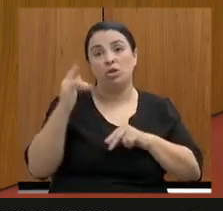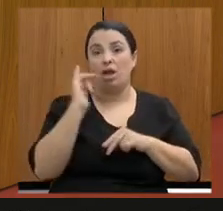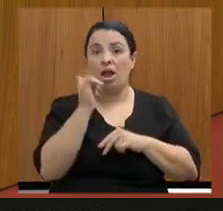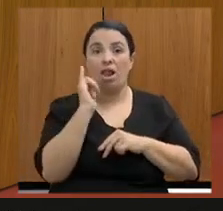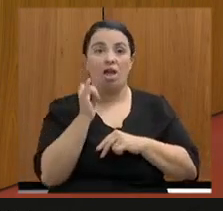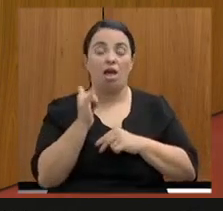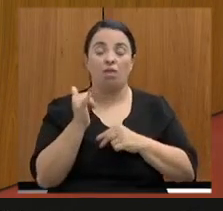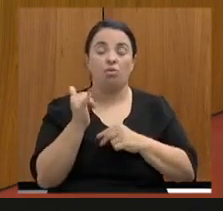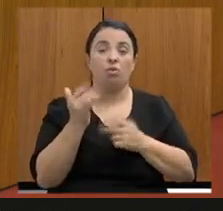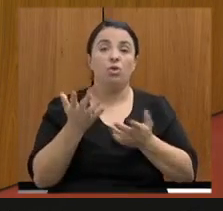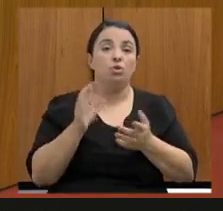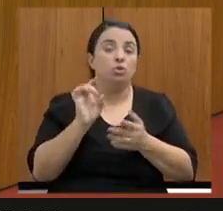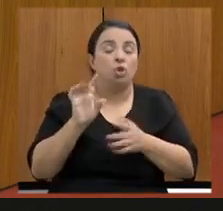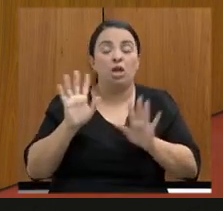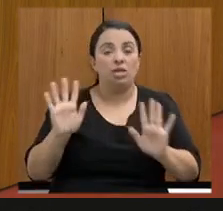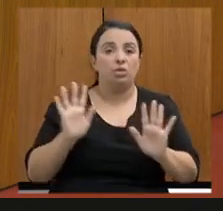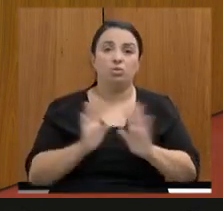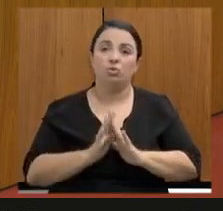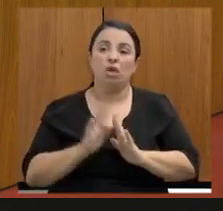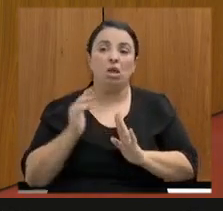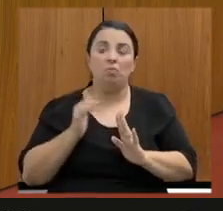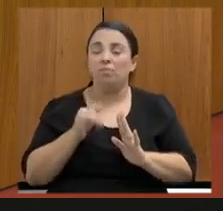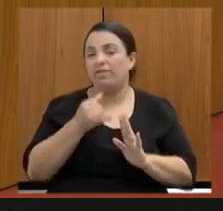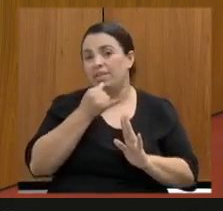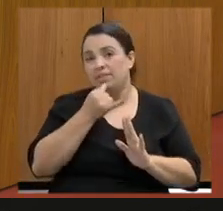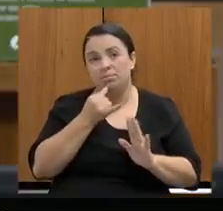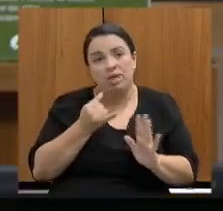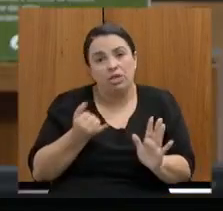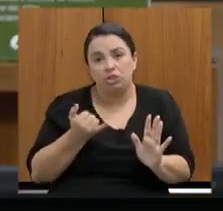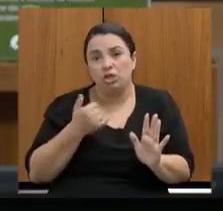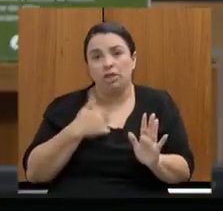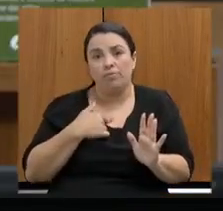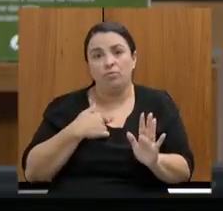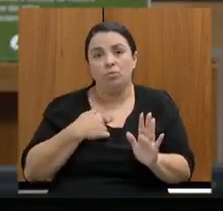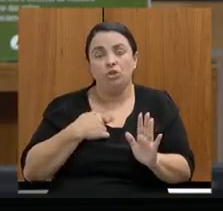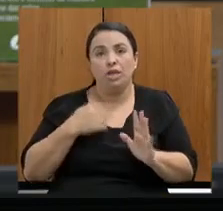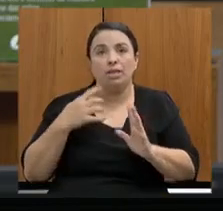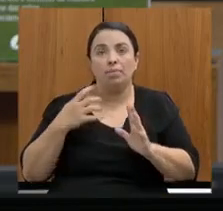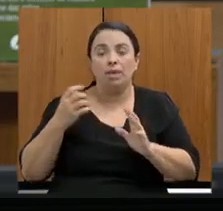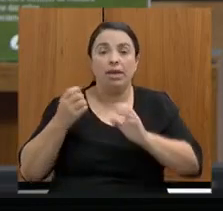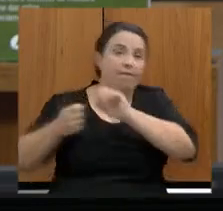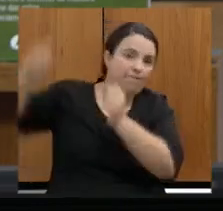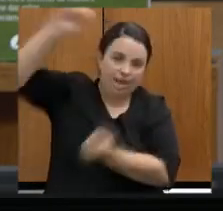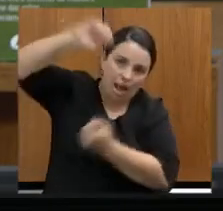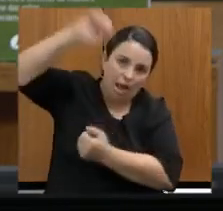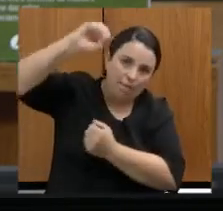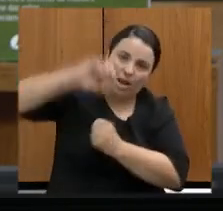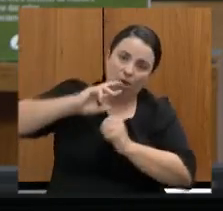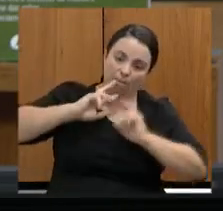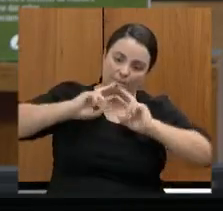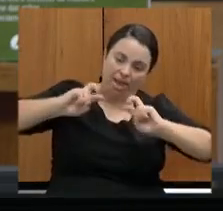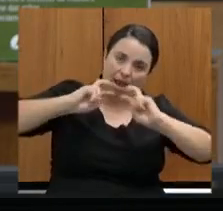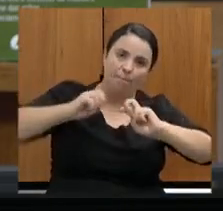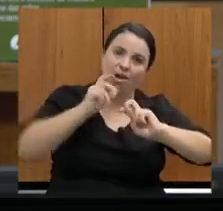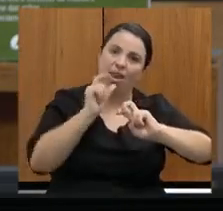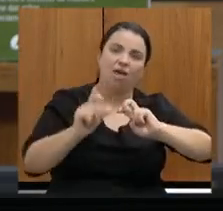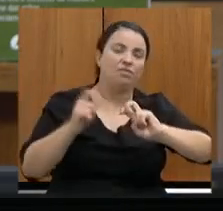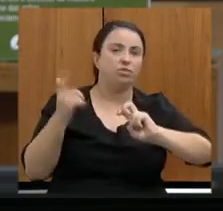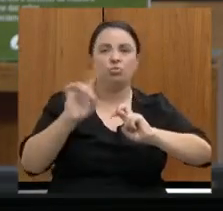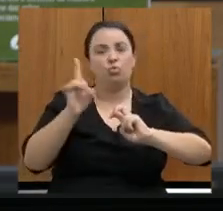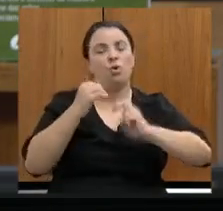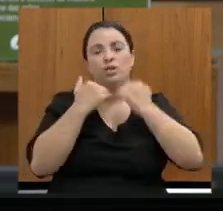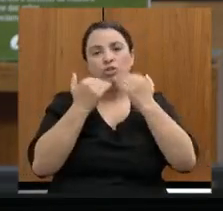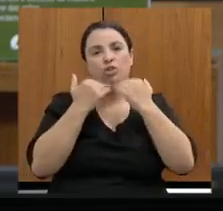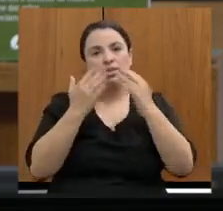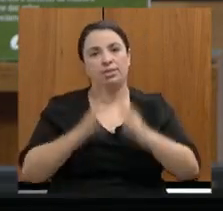senhora acabou de fazer. Fora isso, infelizmente, não vai sair nada daqui, nem se a senhora me virar de cabeça para baixo e sacudir. No que se diz